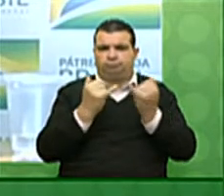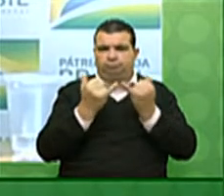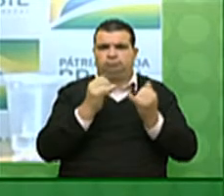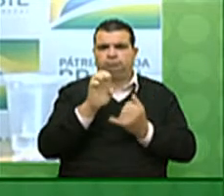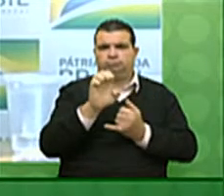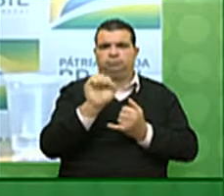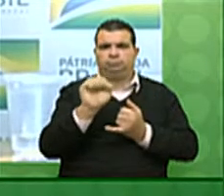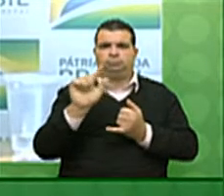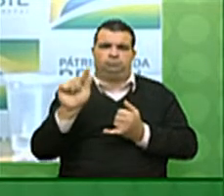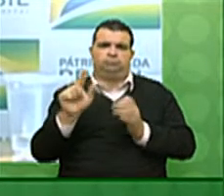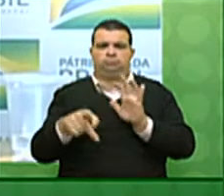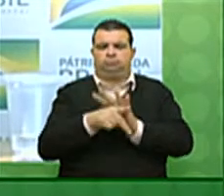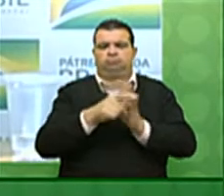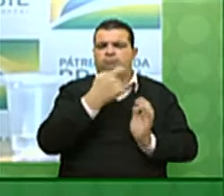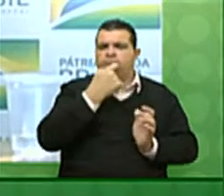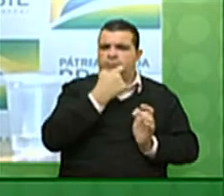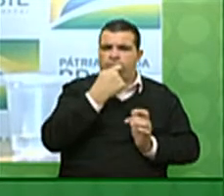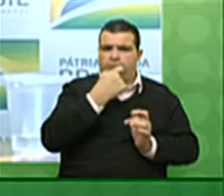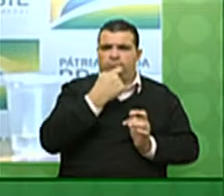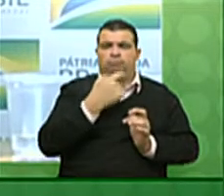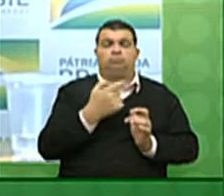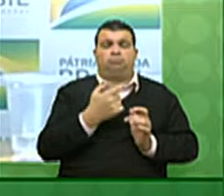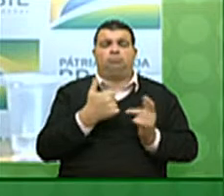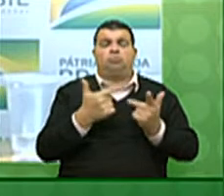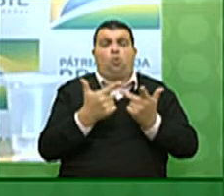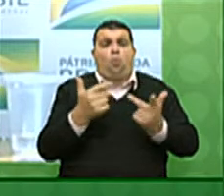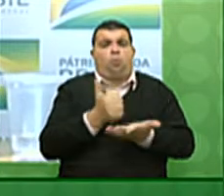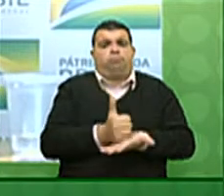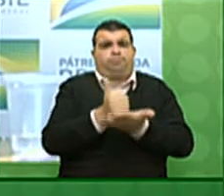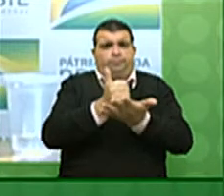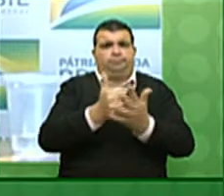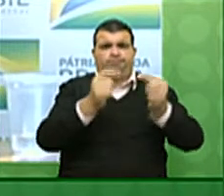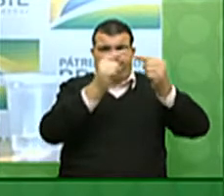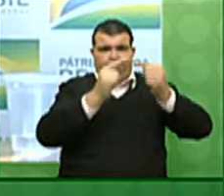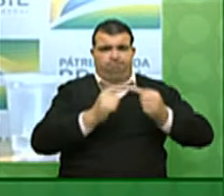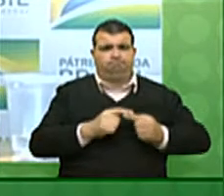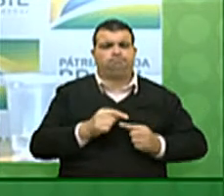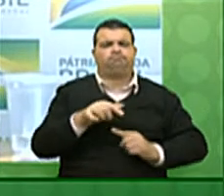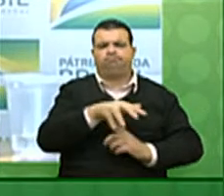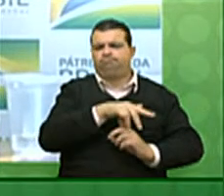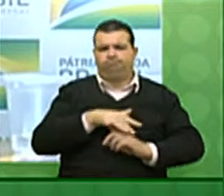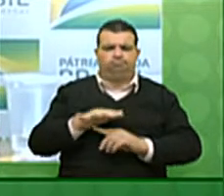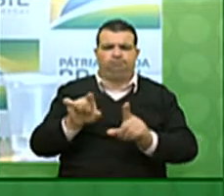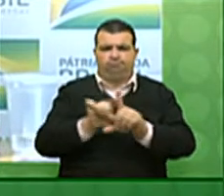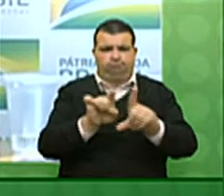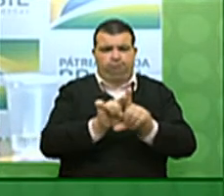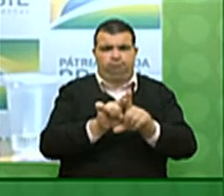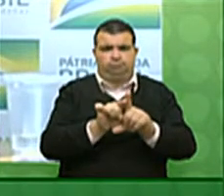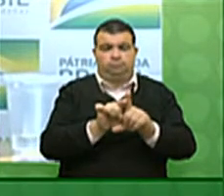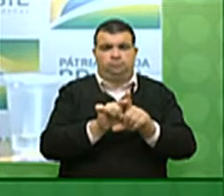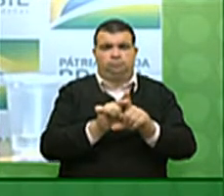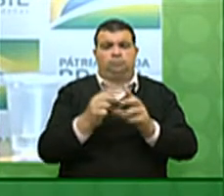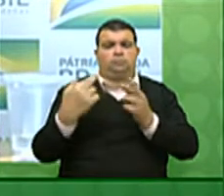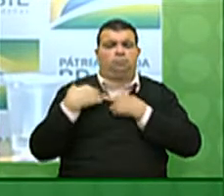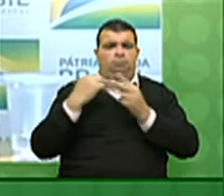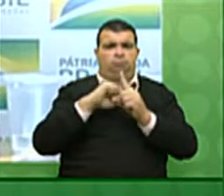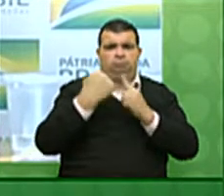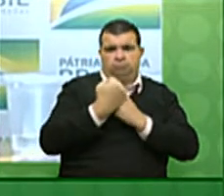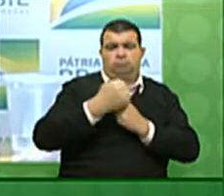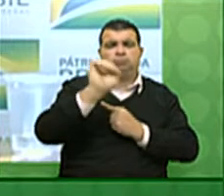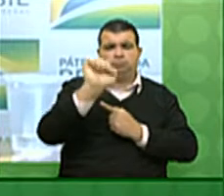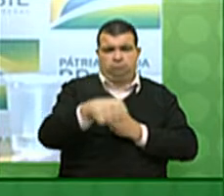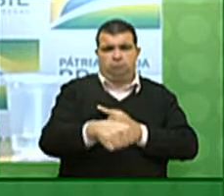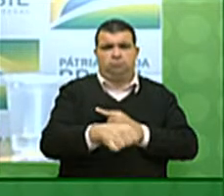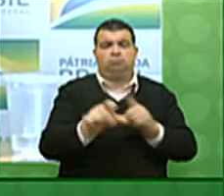sigla em inglês, a padrões de sustentabilidade ambiental, responsabilidade social